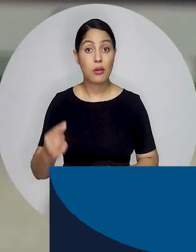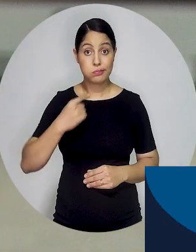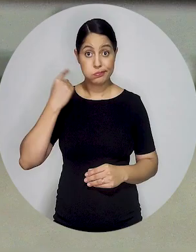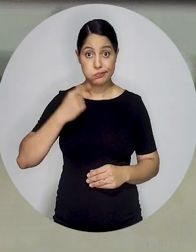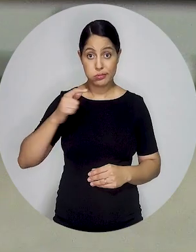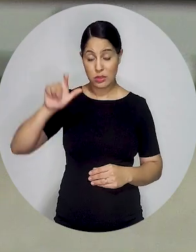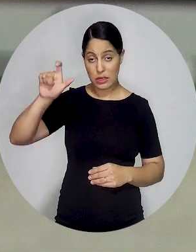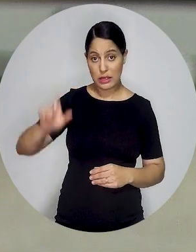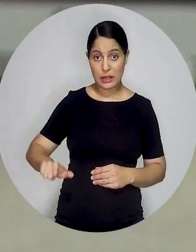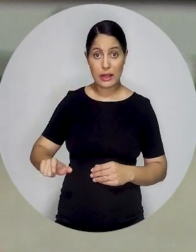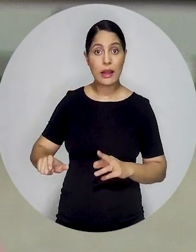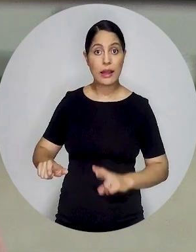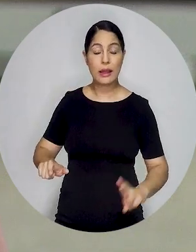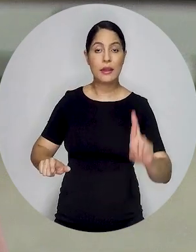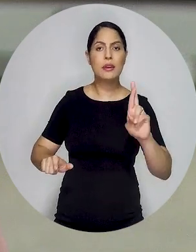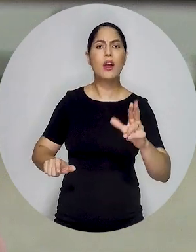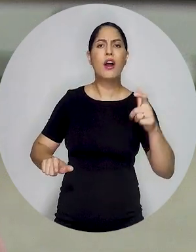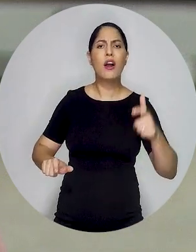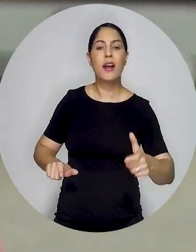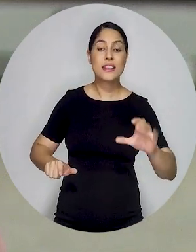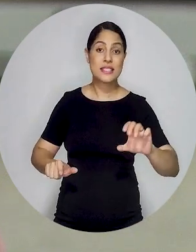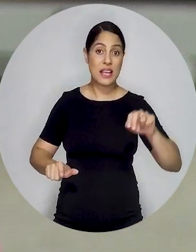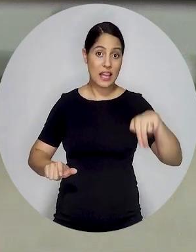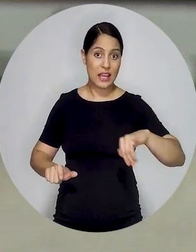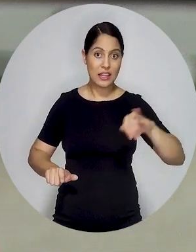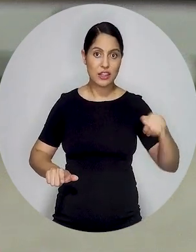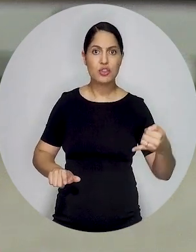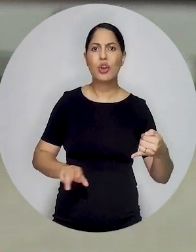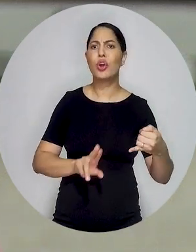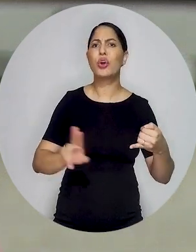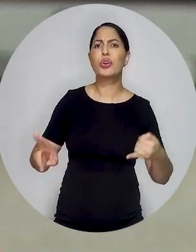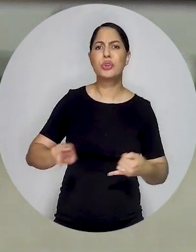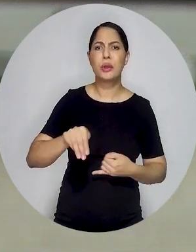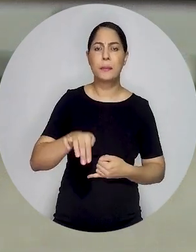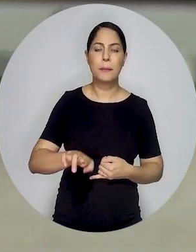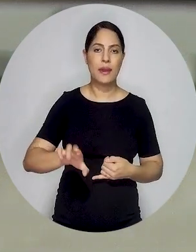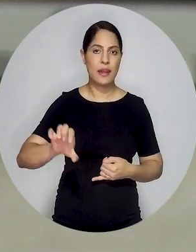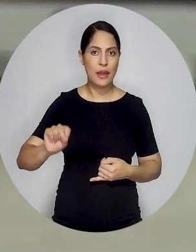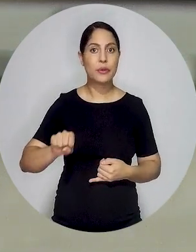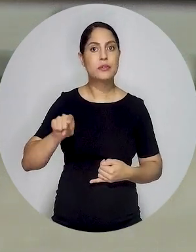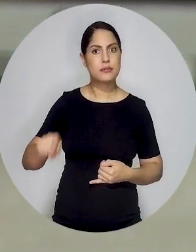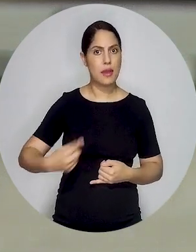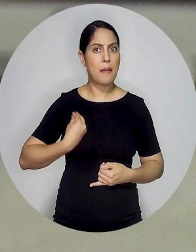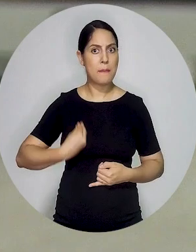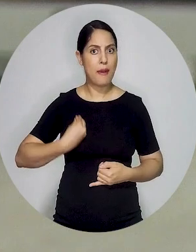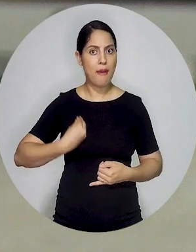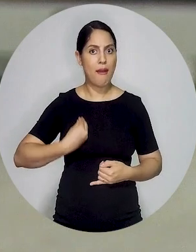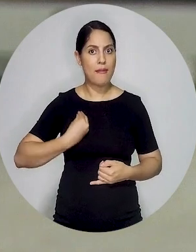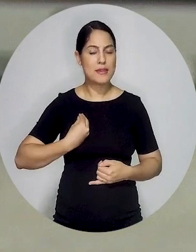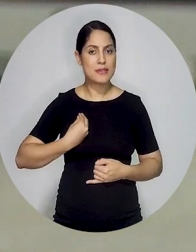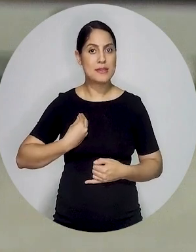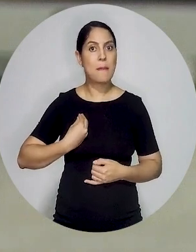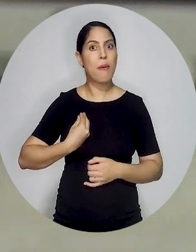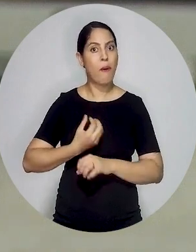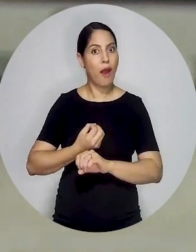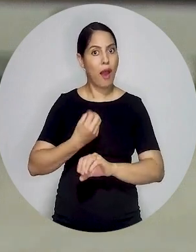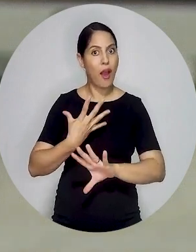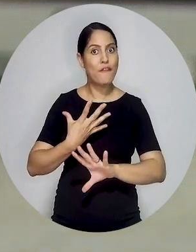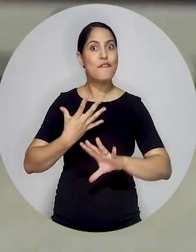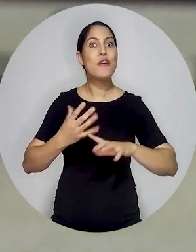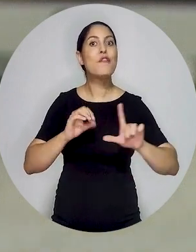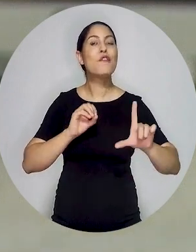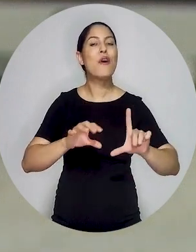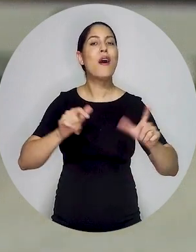O advogado e representante da OAB no CNJ, Marcos Vinícius Jardim, participou ao vivo da programação da TV Justiça